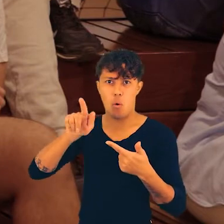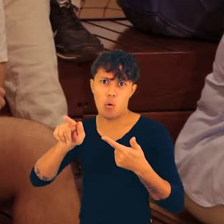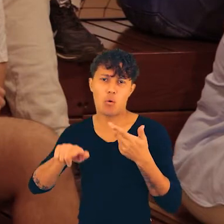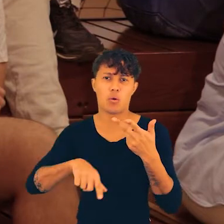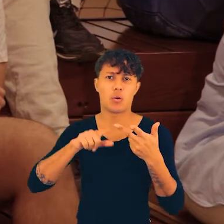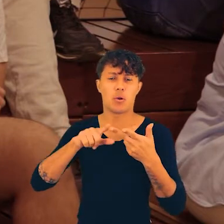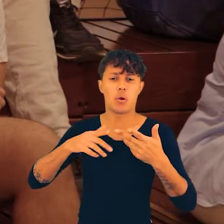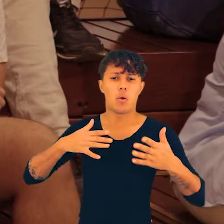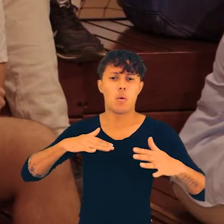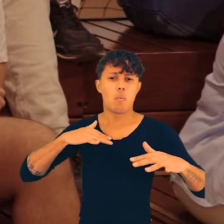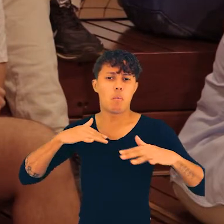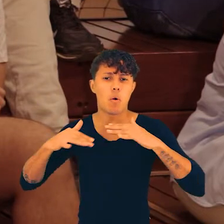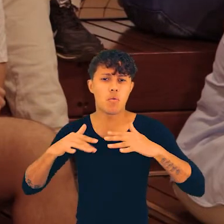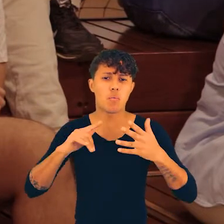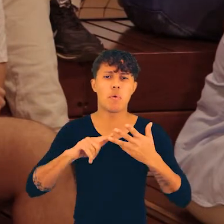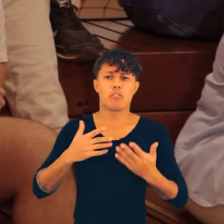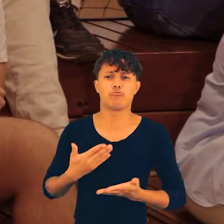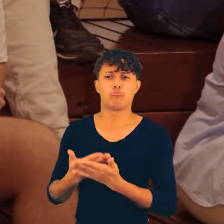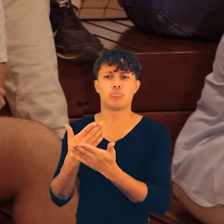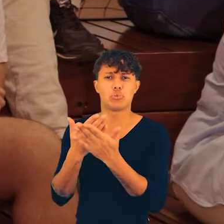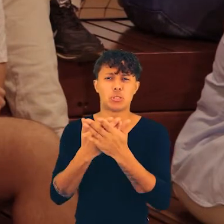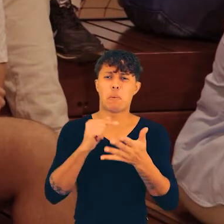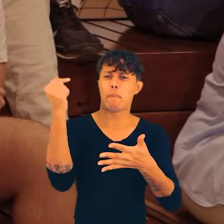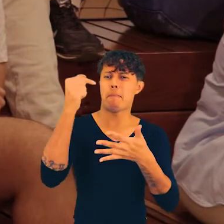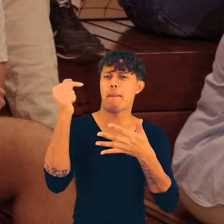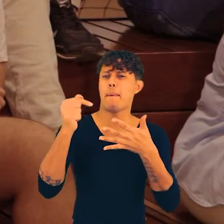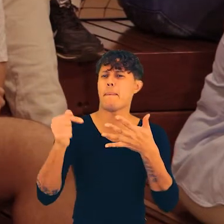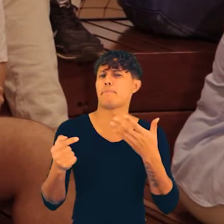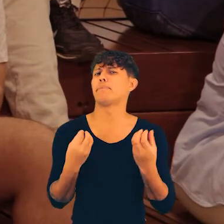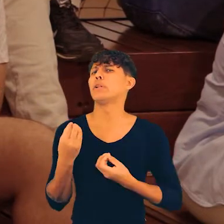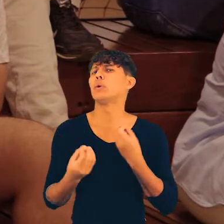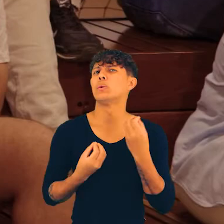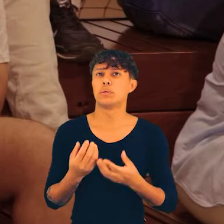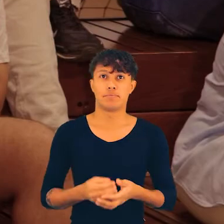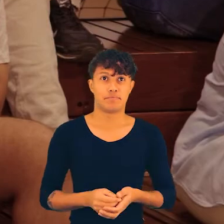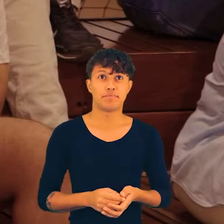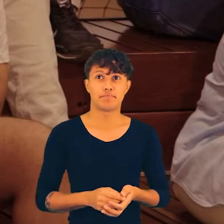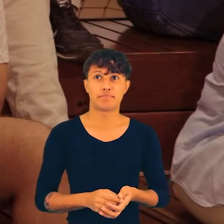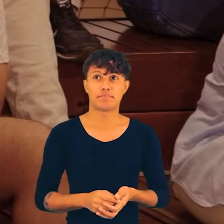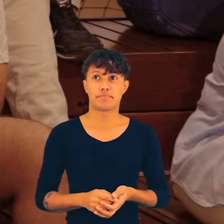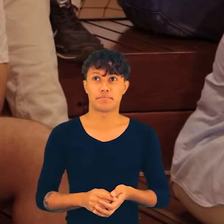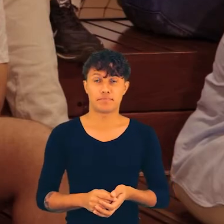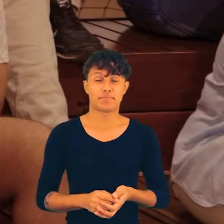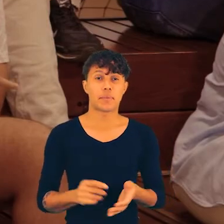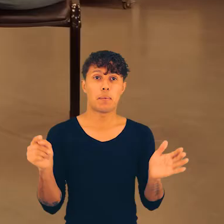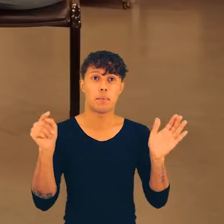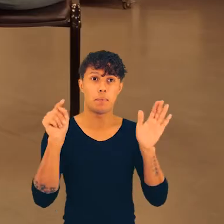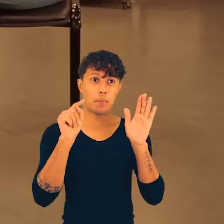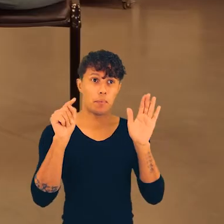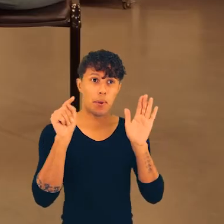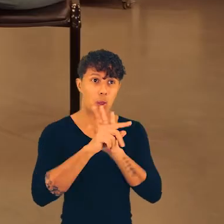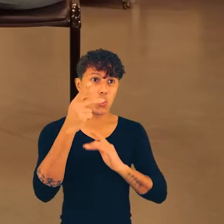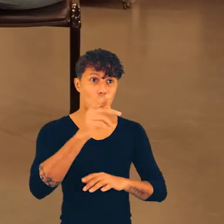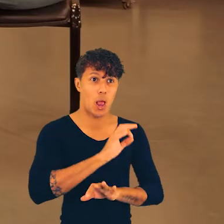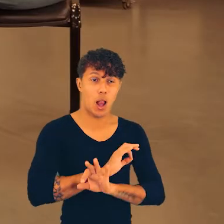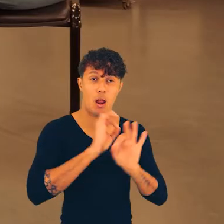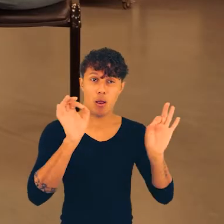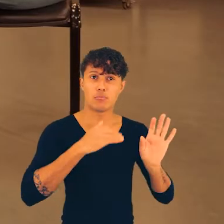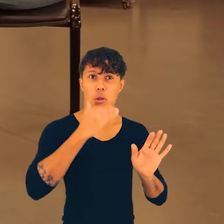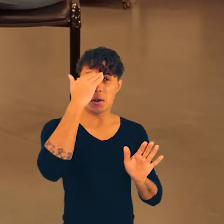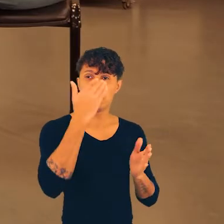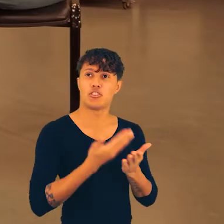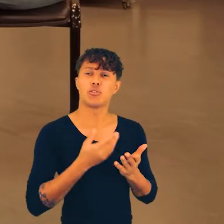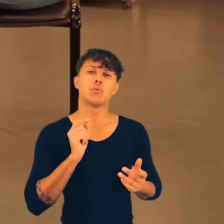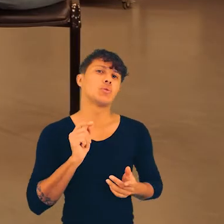organizem em grêmios, em ONGs, em grupos estudantes, grêmios e tudo isso? Sua pergunta, ela é muito